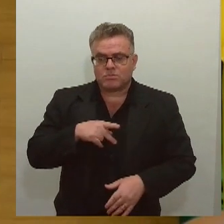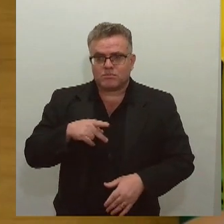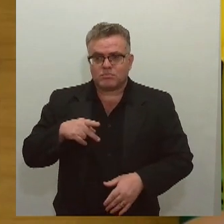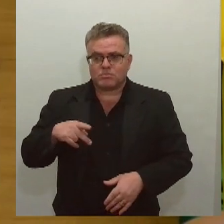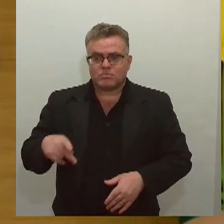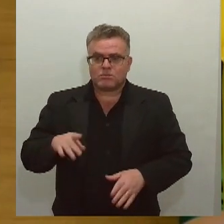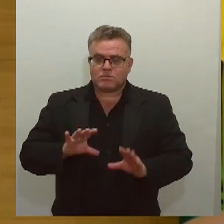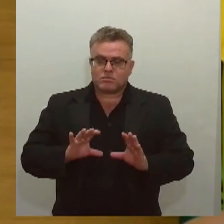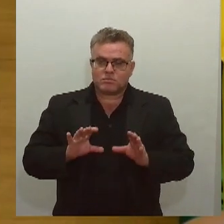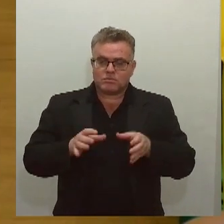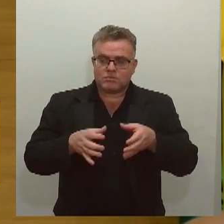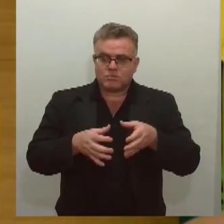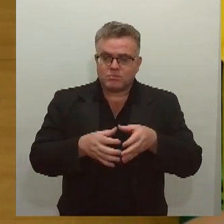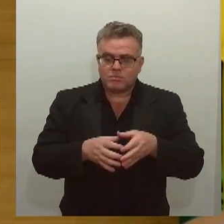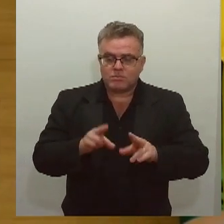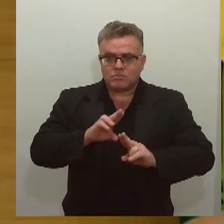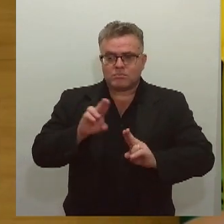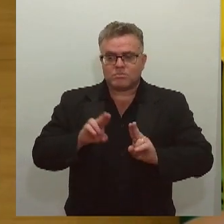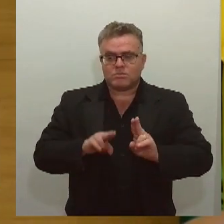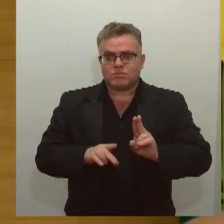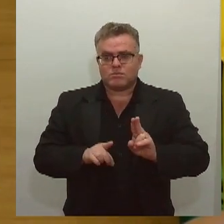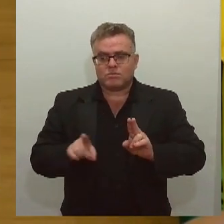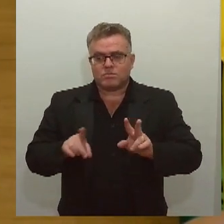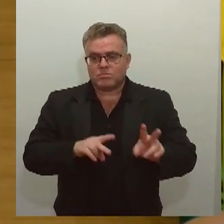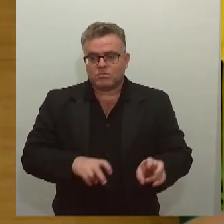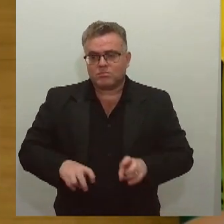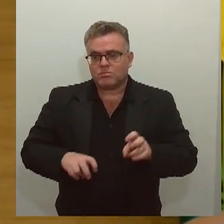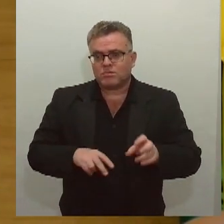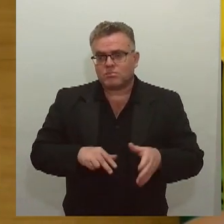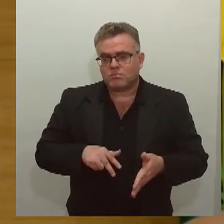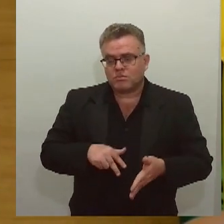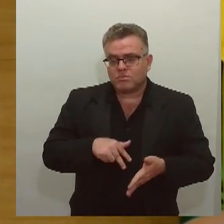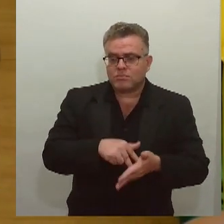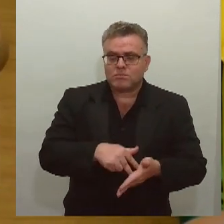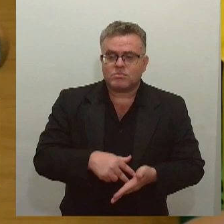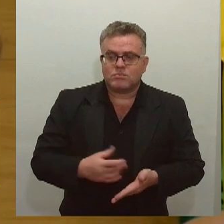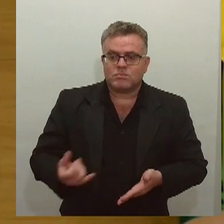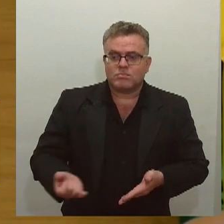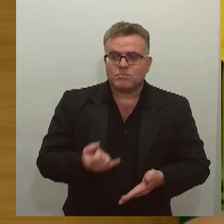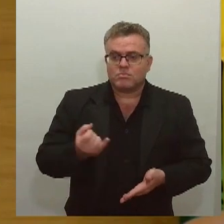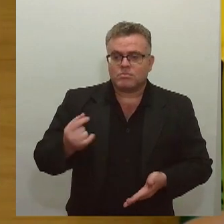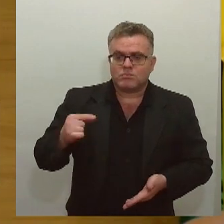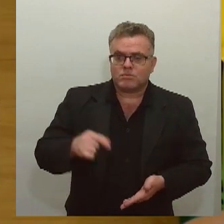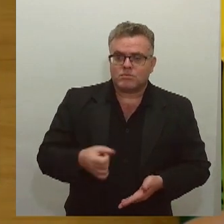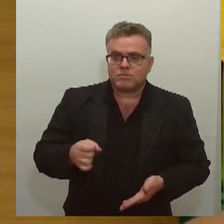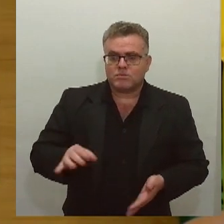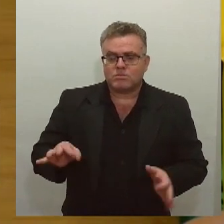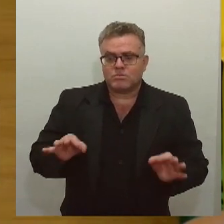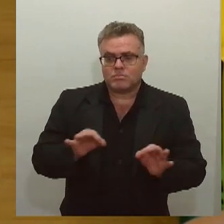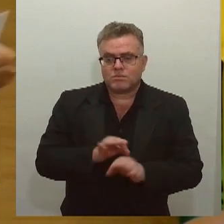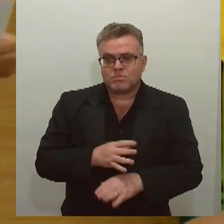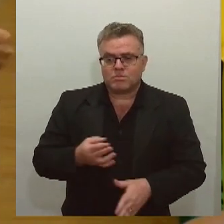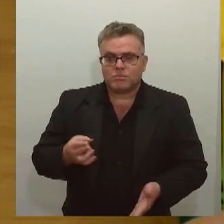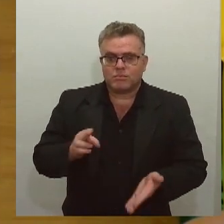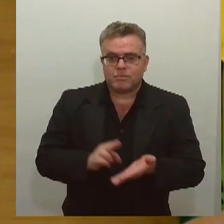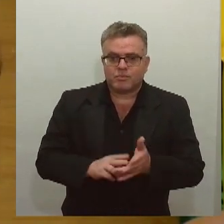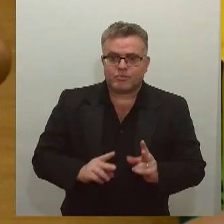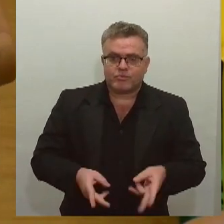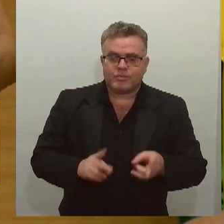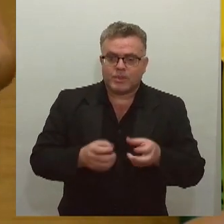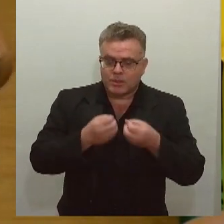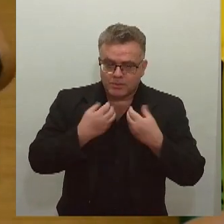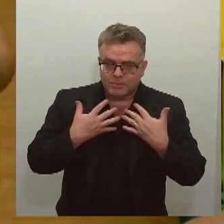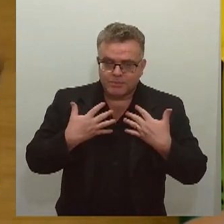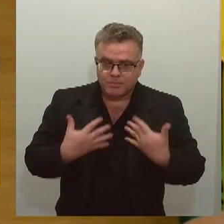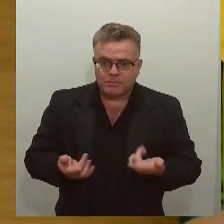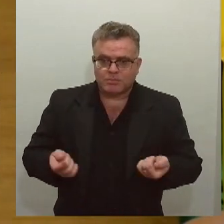UNALI de Agricultura. Um passo muito importante. A gente sabe que o estado de Sergipe é um grande produtor. A gente vem no estado agro,